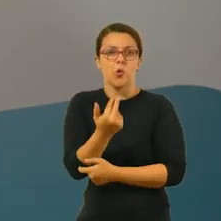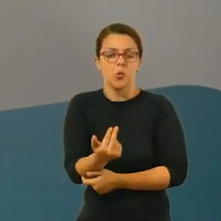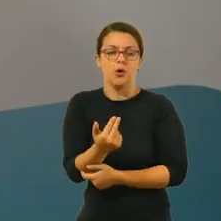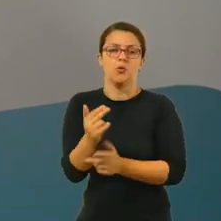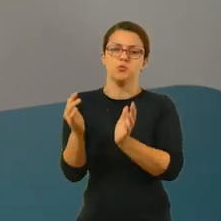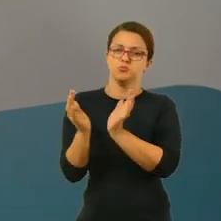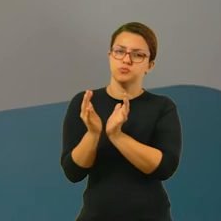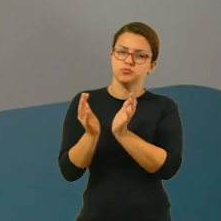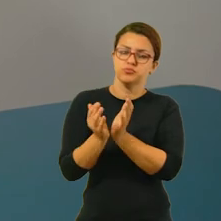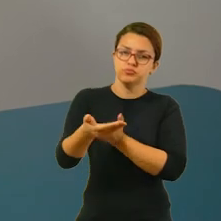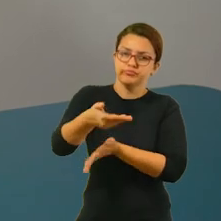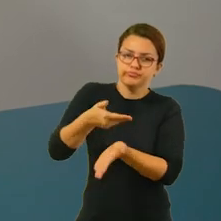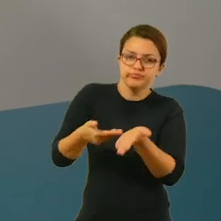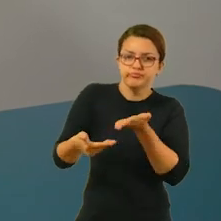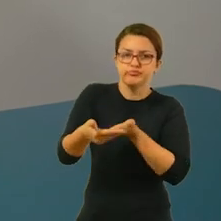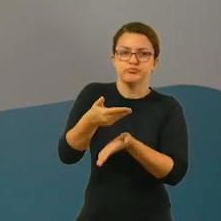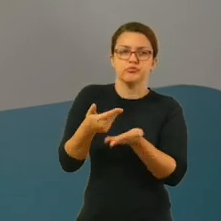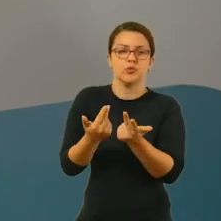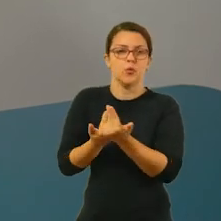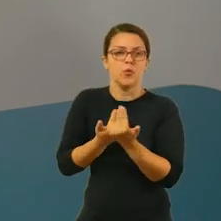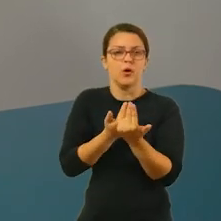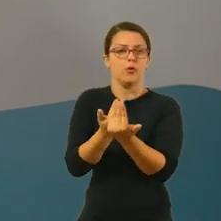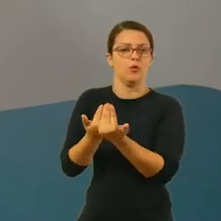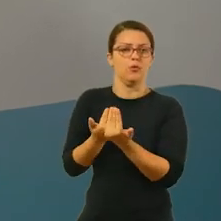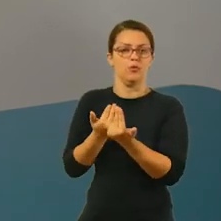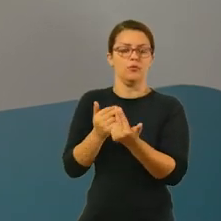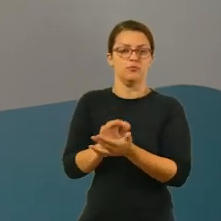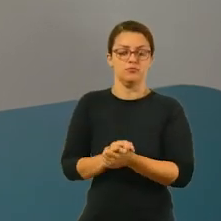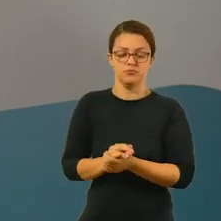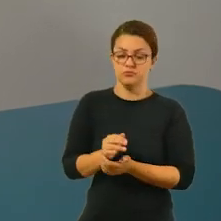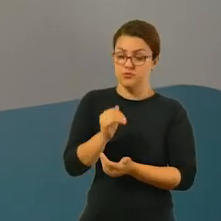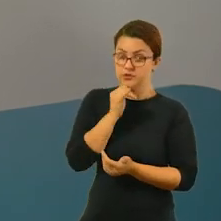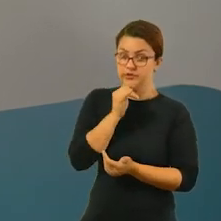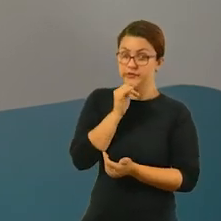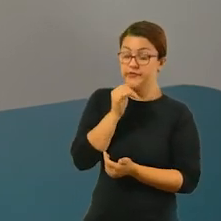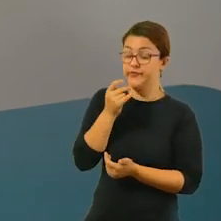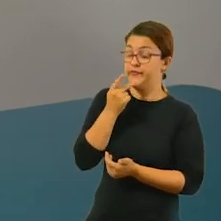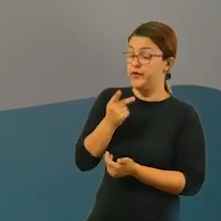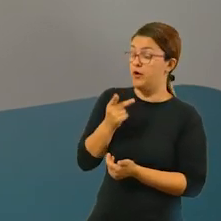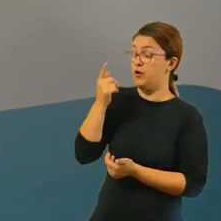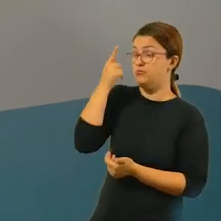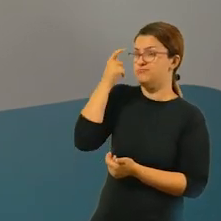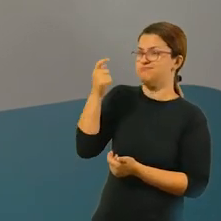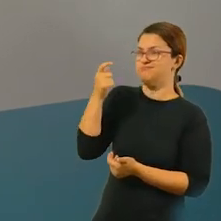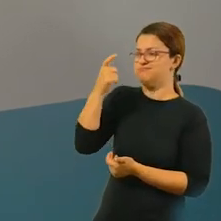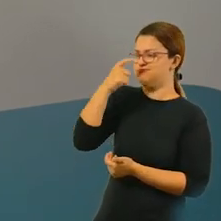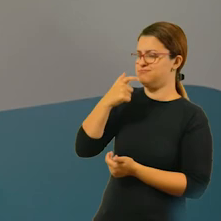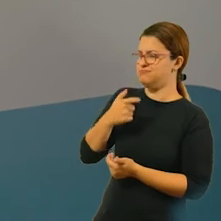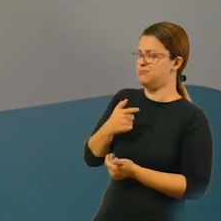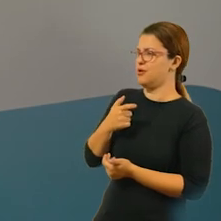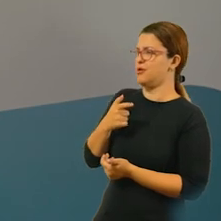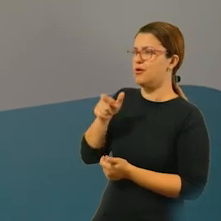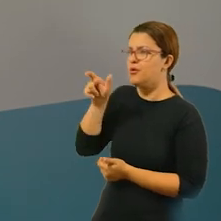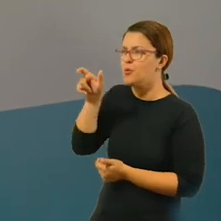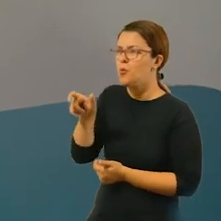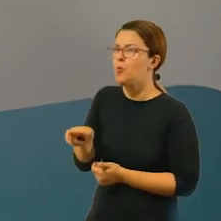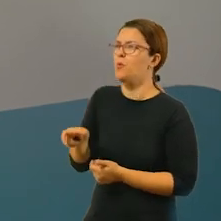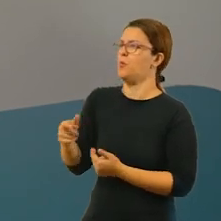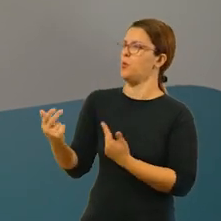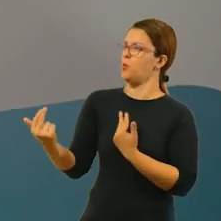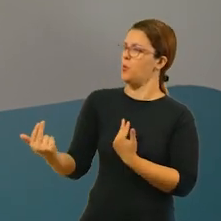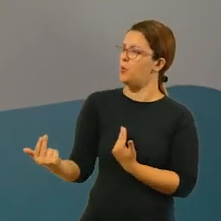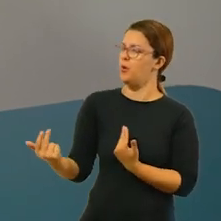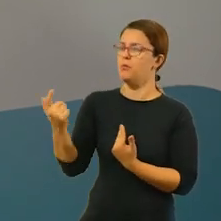Quando a gente fala de ideias, a gente chega na parte onde eu me identifico, onde eu me encontro. Então, aí vem a ideia da